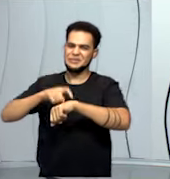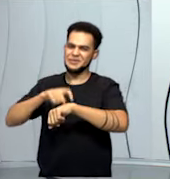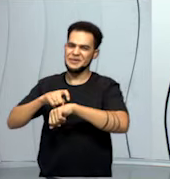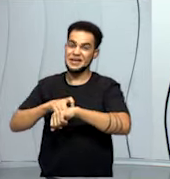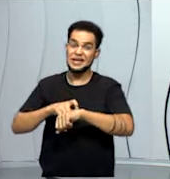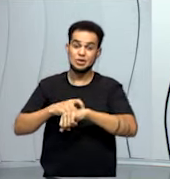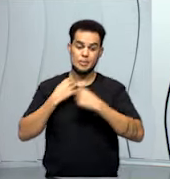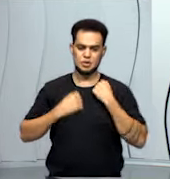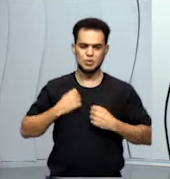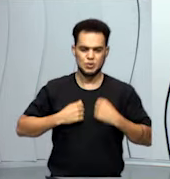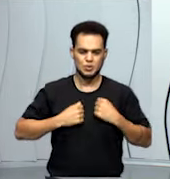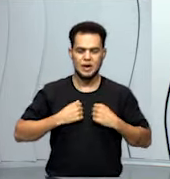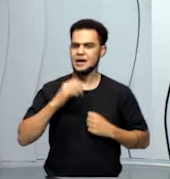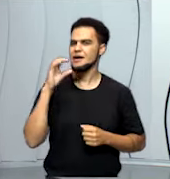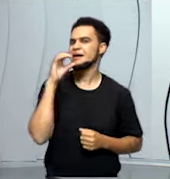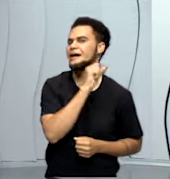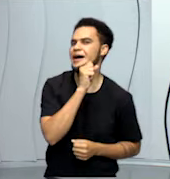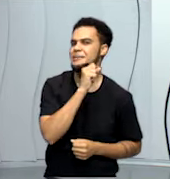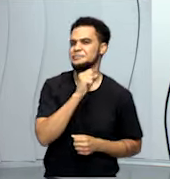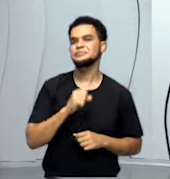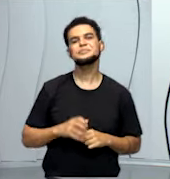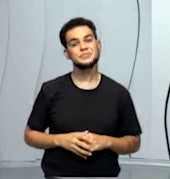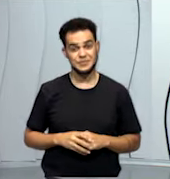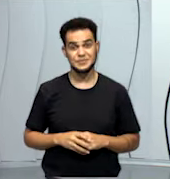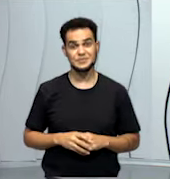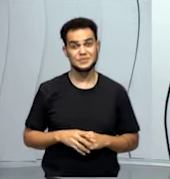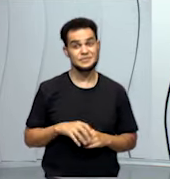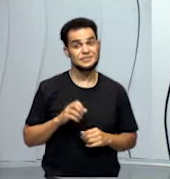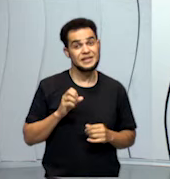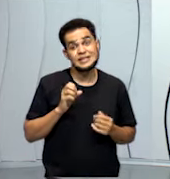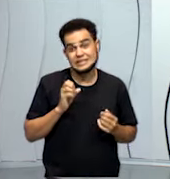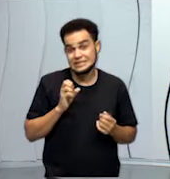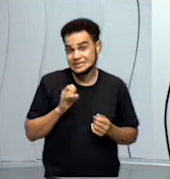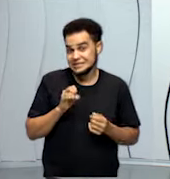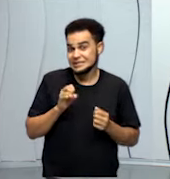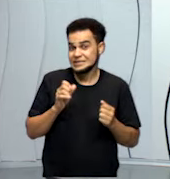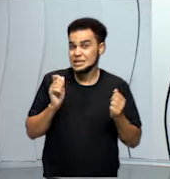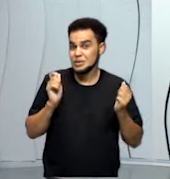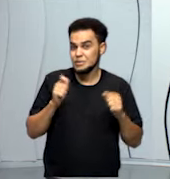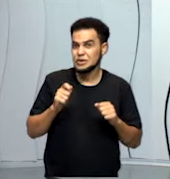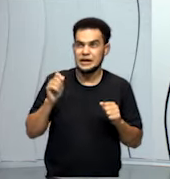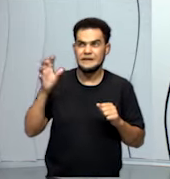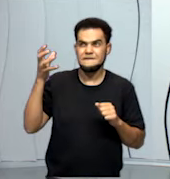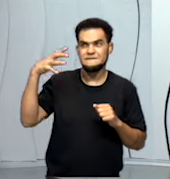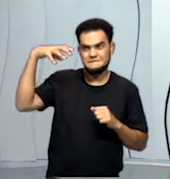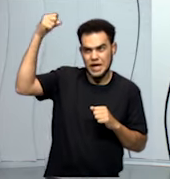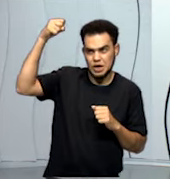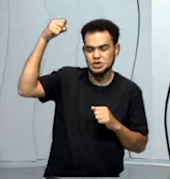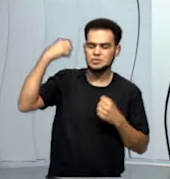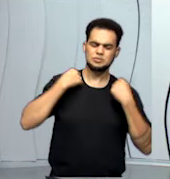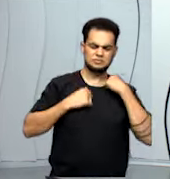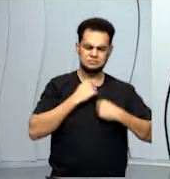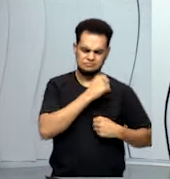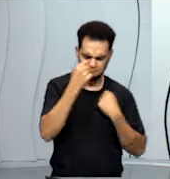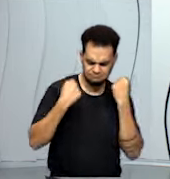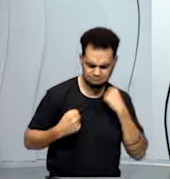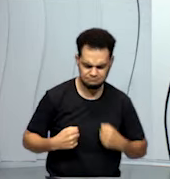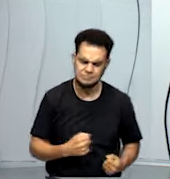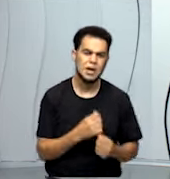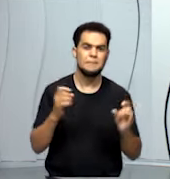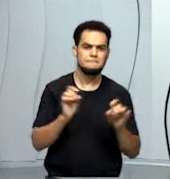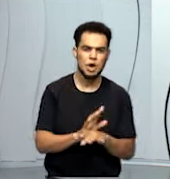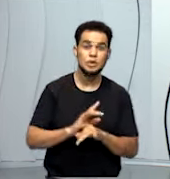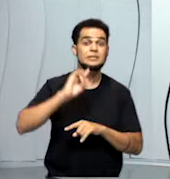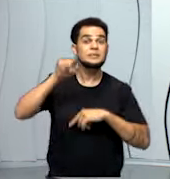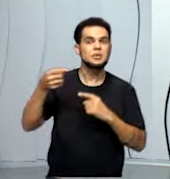toma um banho rápido. se você conseguir até se ensabuar com o chuveiro desligado e abrir só na hora de enxaguar, é melhor